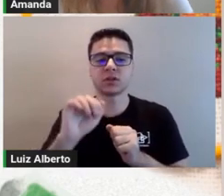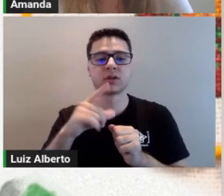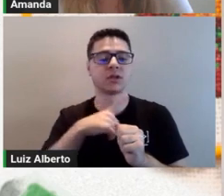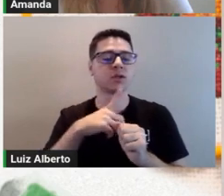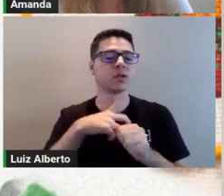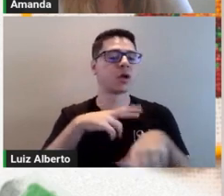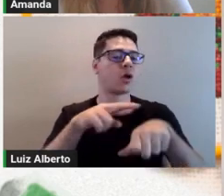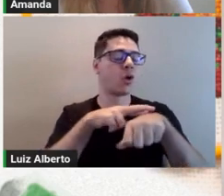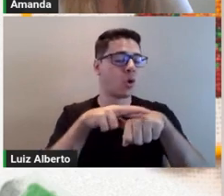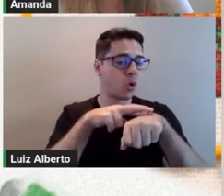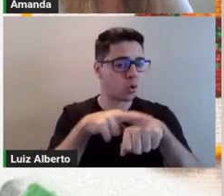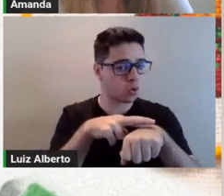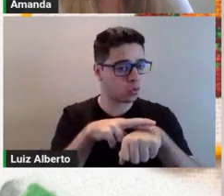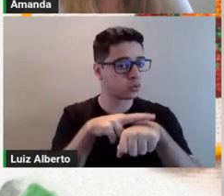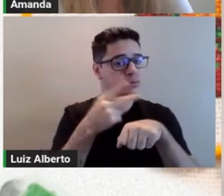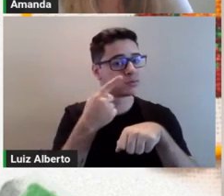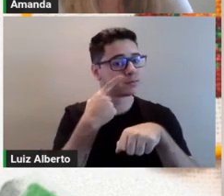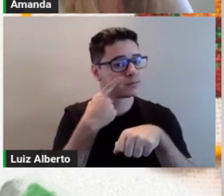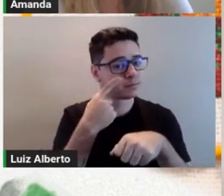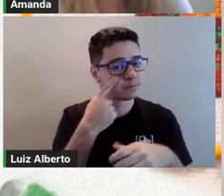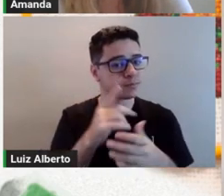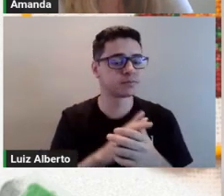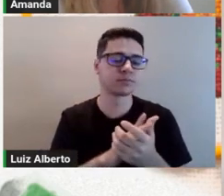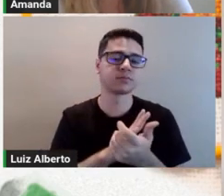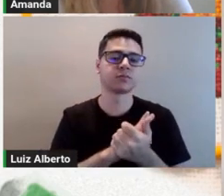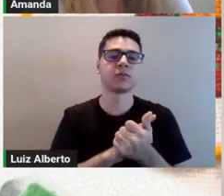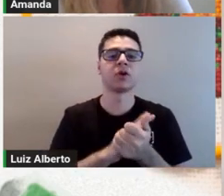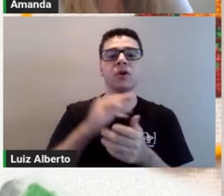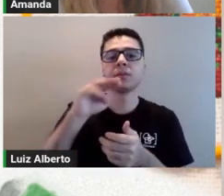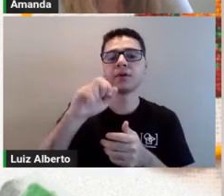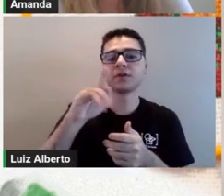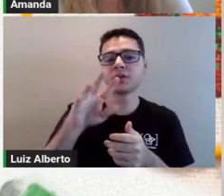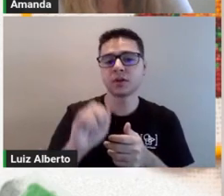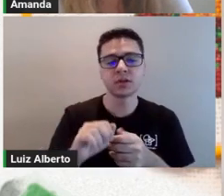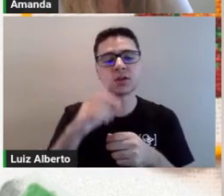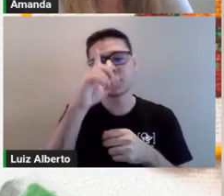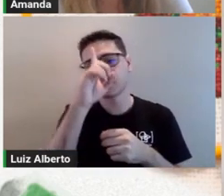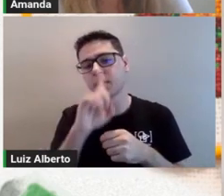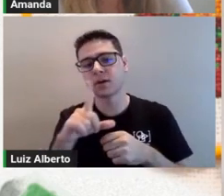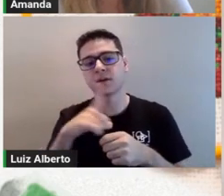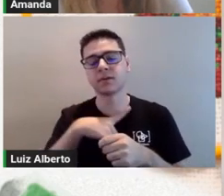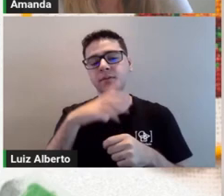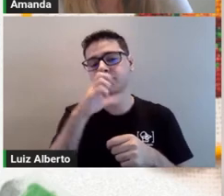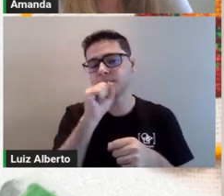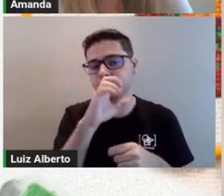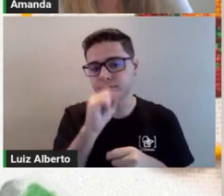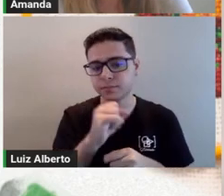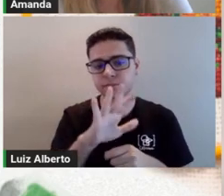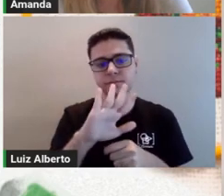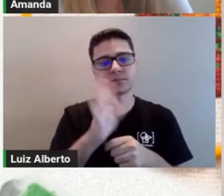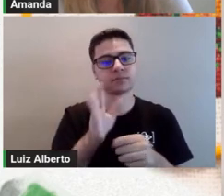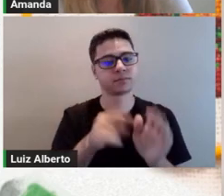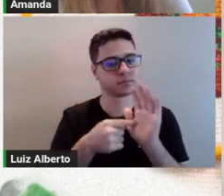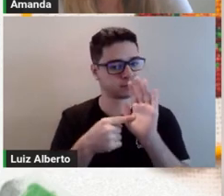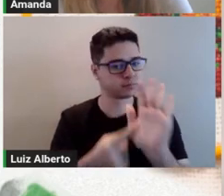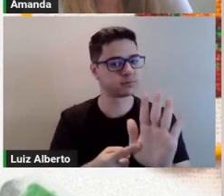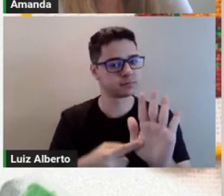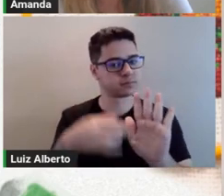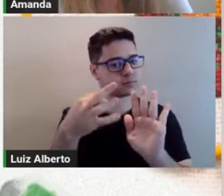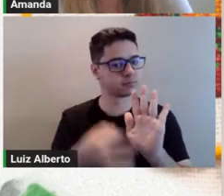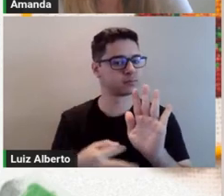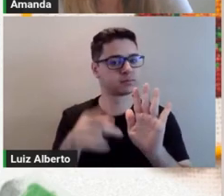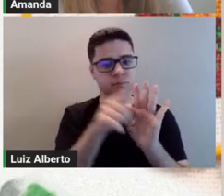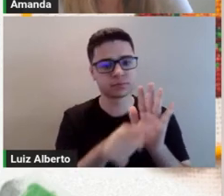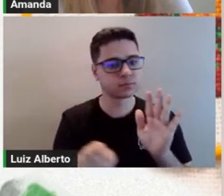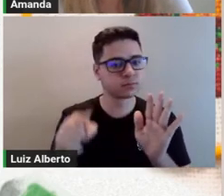Então, ali no círculo. E, do magenta com o amarelo, a gente tem o laranja, que tá representado ali no círculo